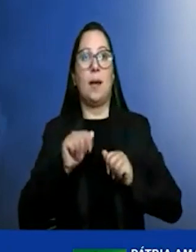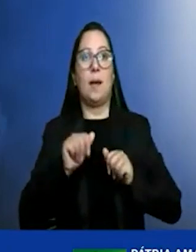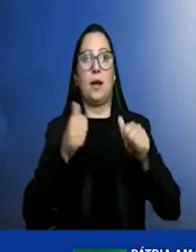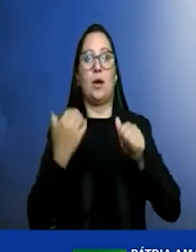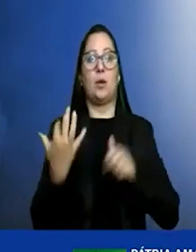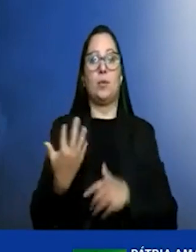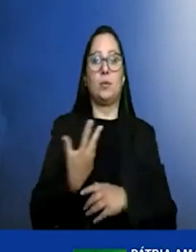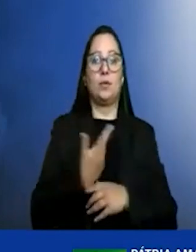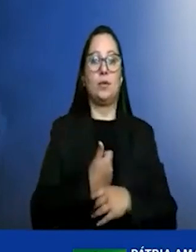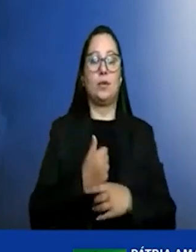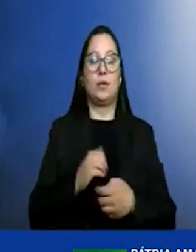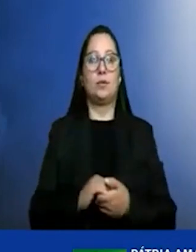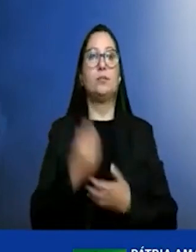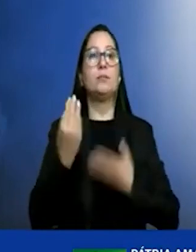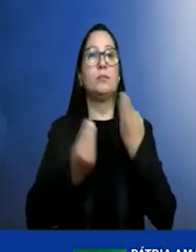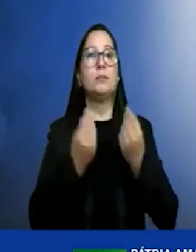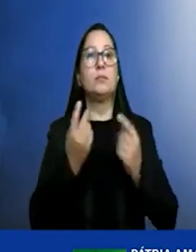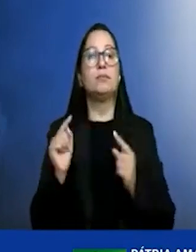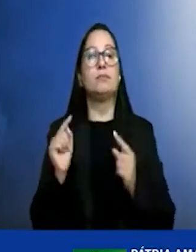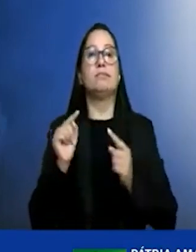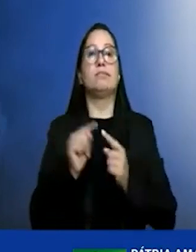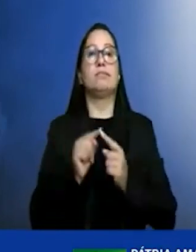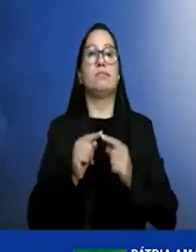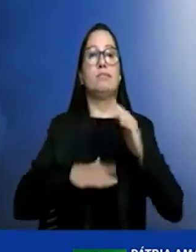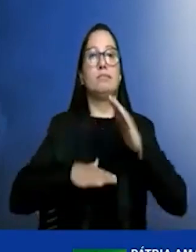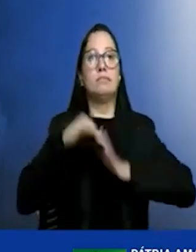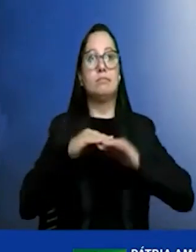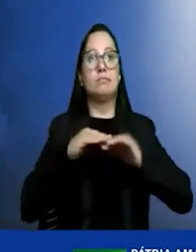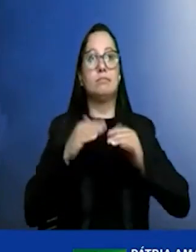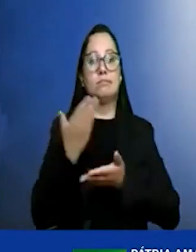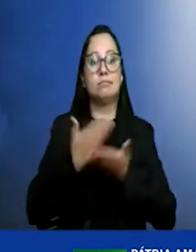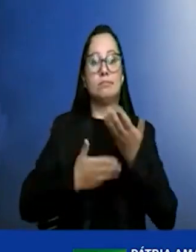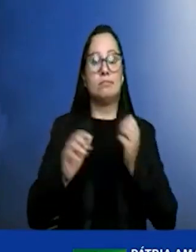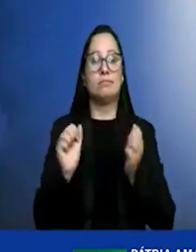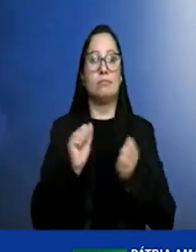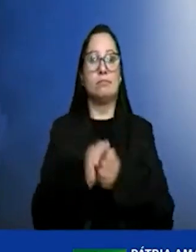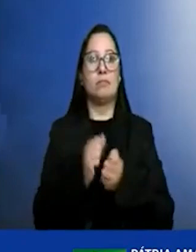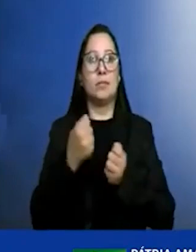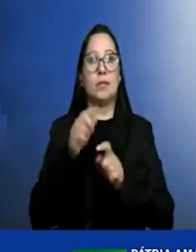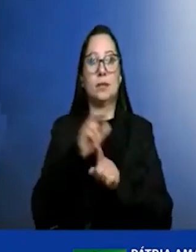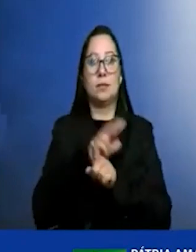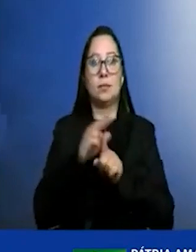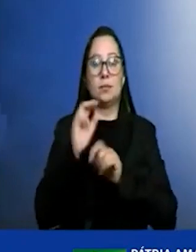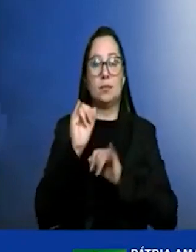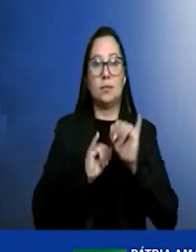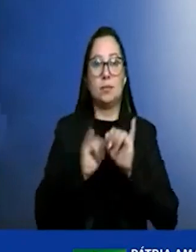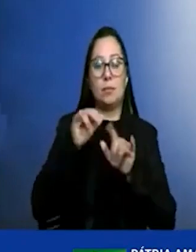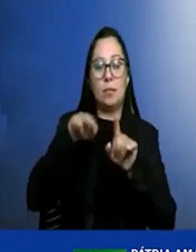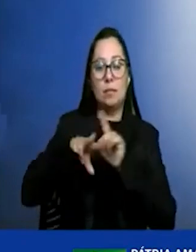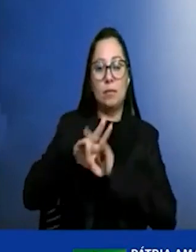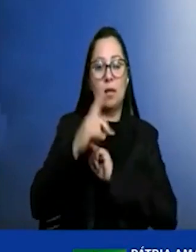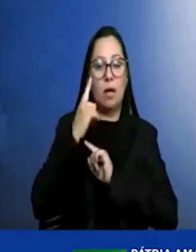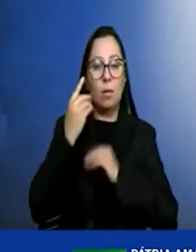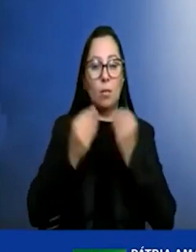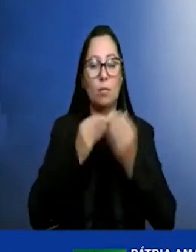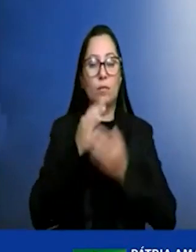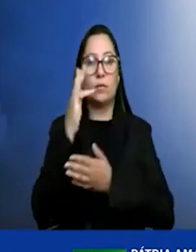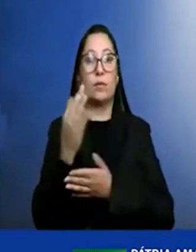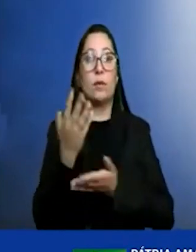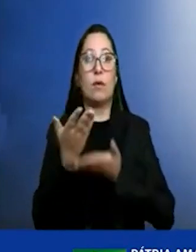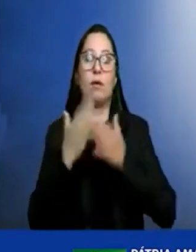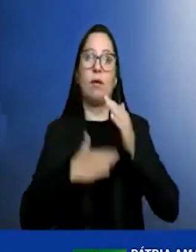como é que a gente chega lá é atividade conjunta a gente precisa do ponto de vista da indústria de previsibilidade a gente quer atuar na